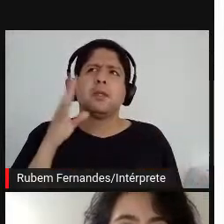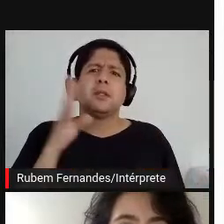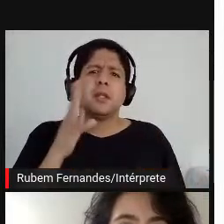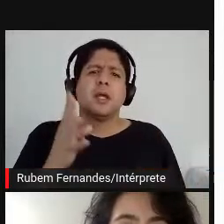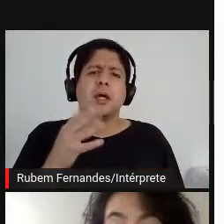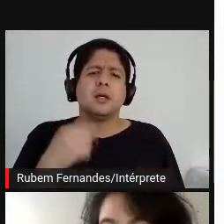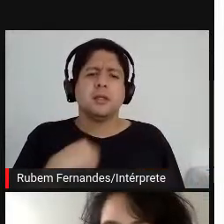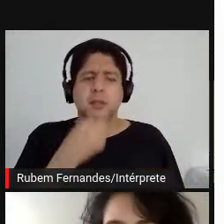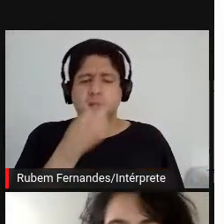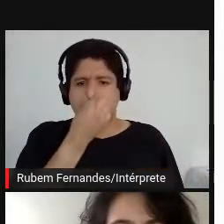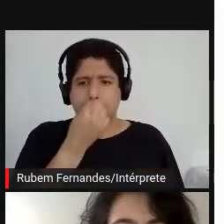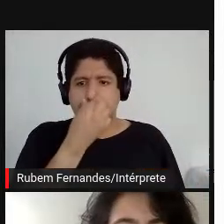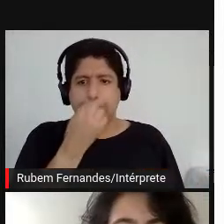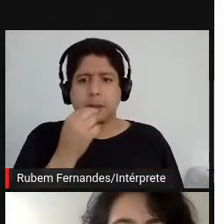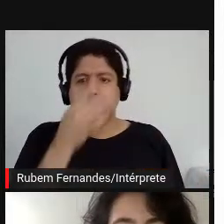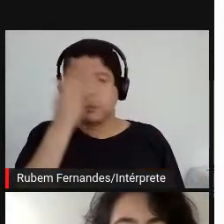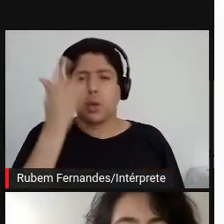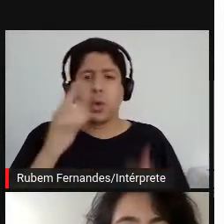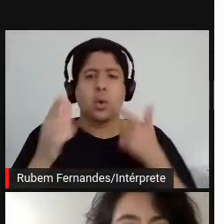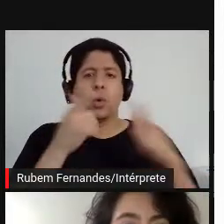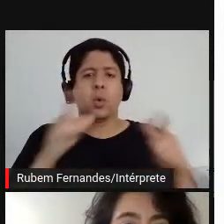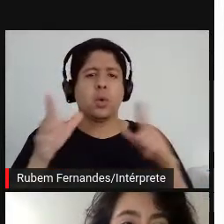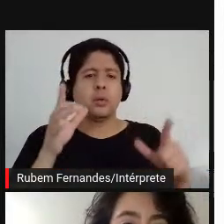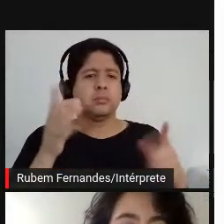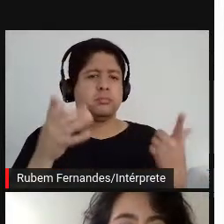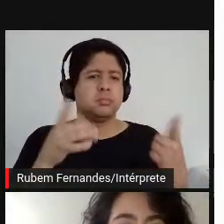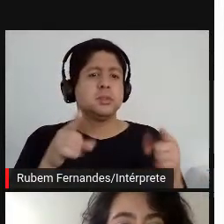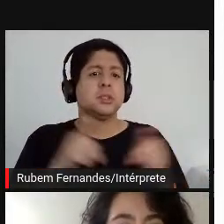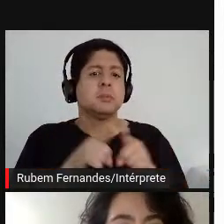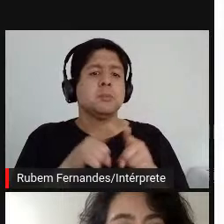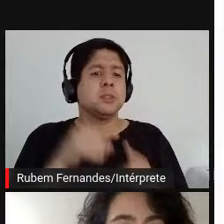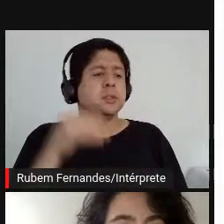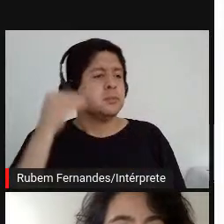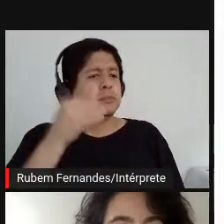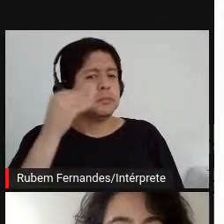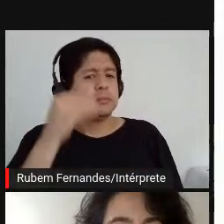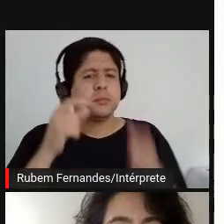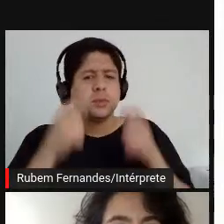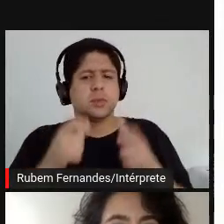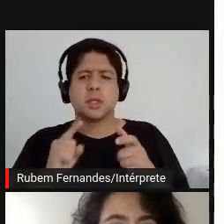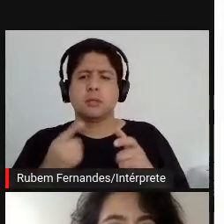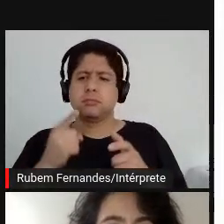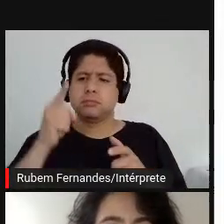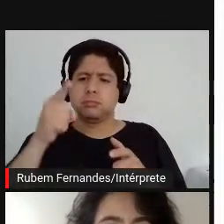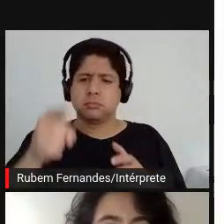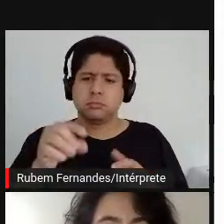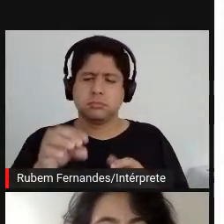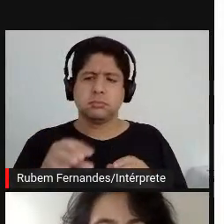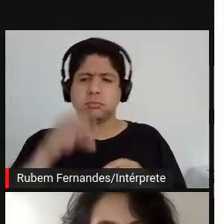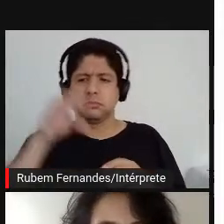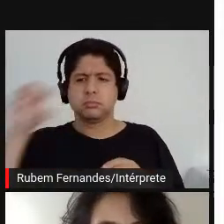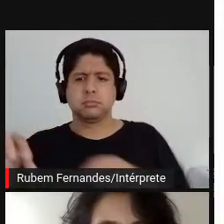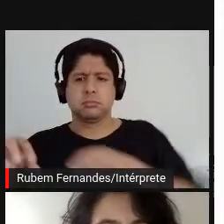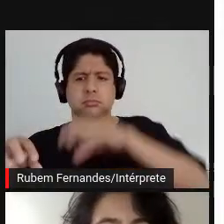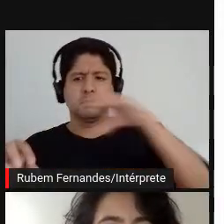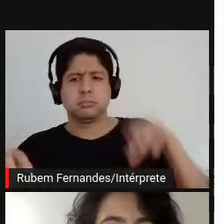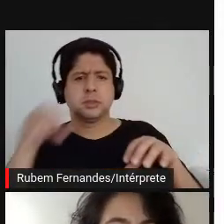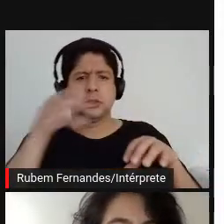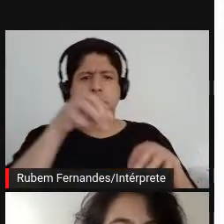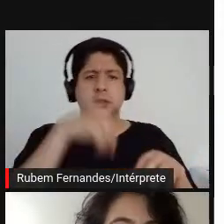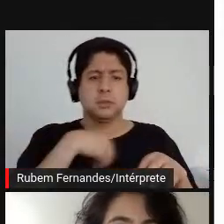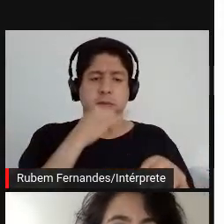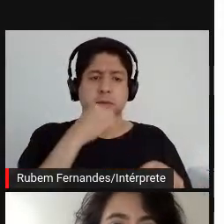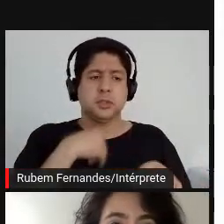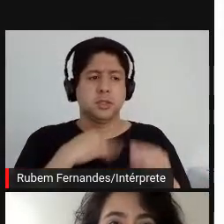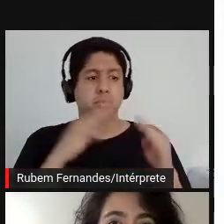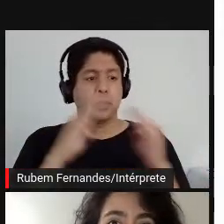isso com outras pessoas e toda a experiência de deslocamento, assim, né? Então, de ir na casa delas,